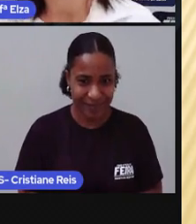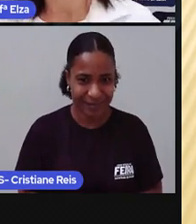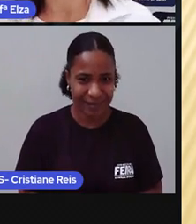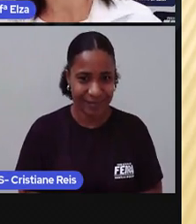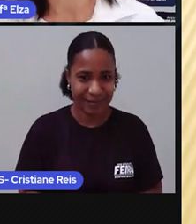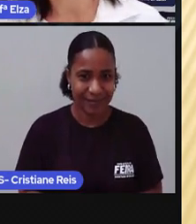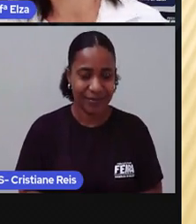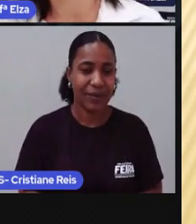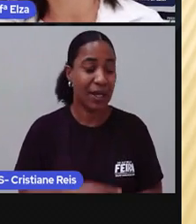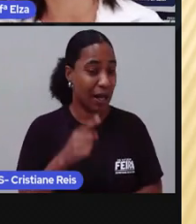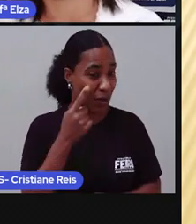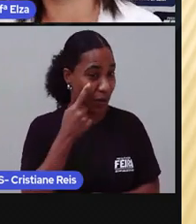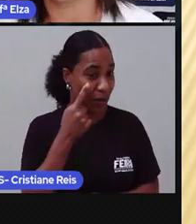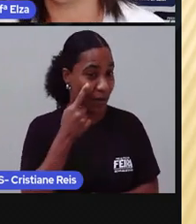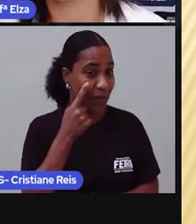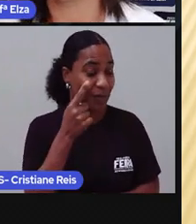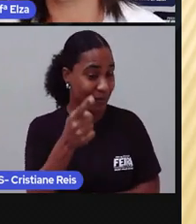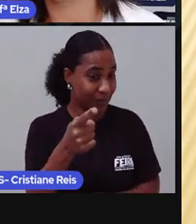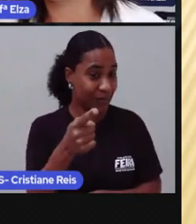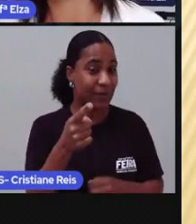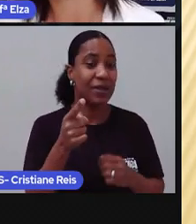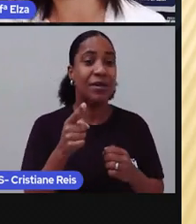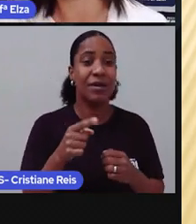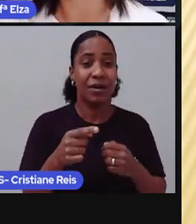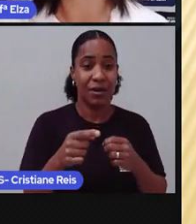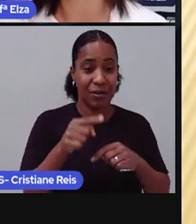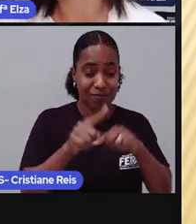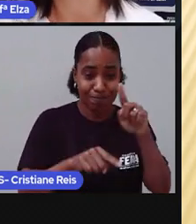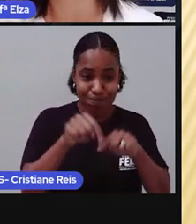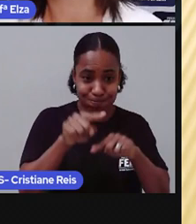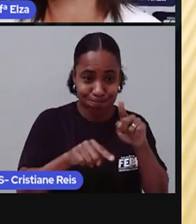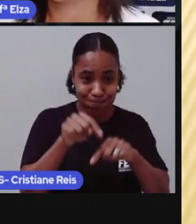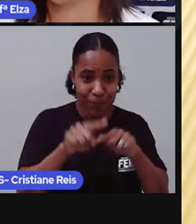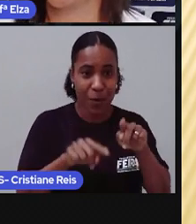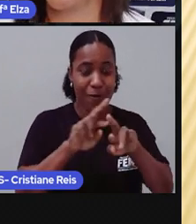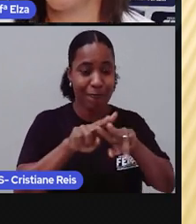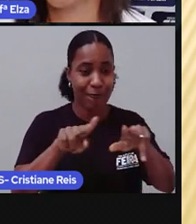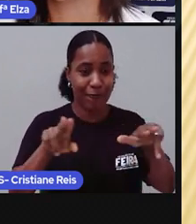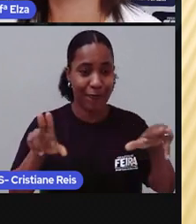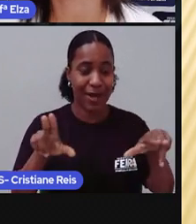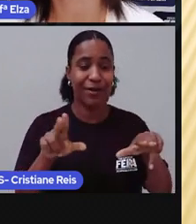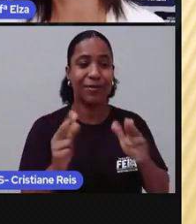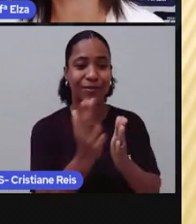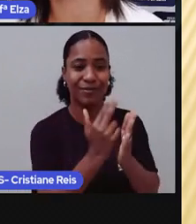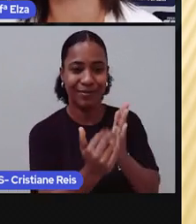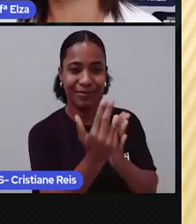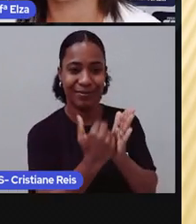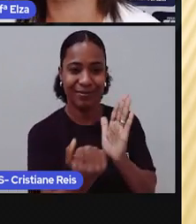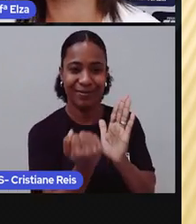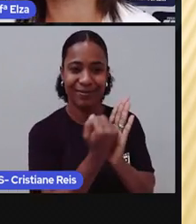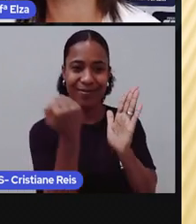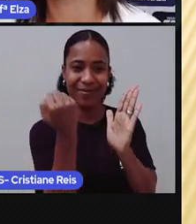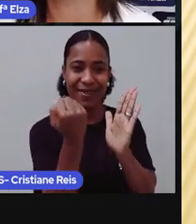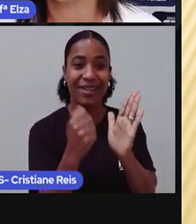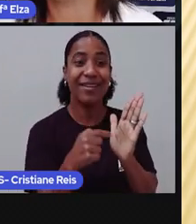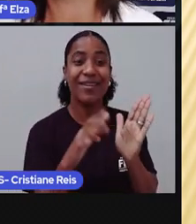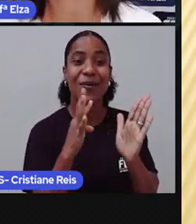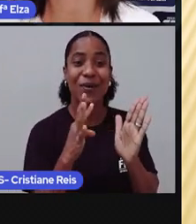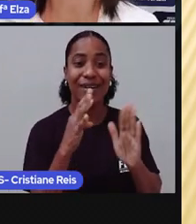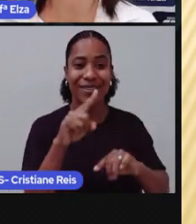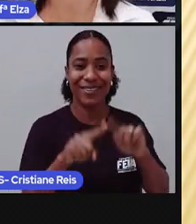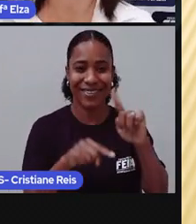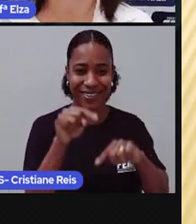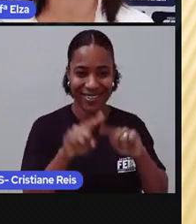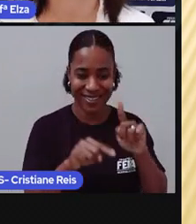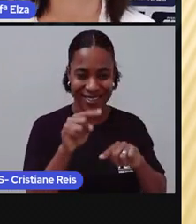Eu vou mostrar para vocês, agora, duas embalagens de dois produtos que nós consumimos. E